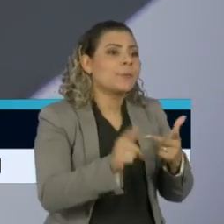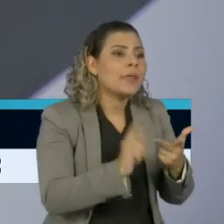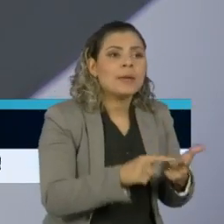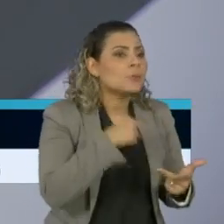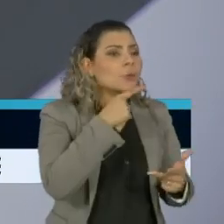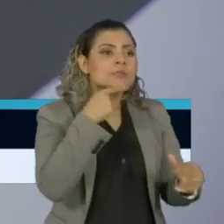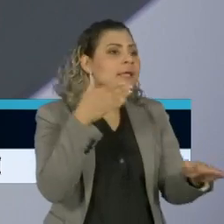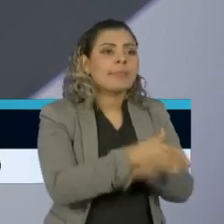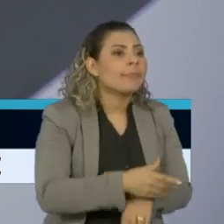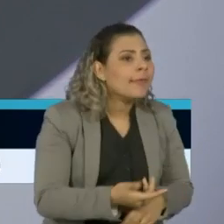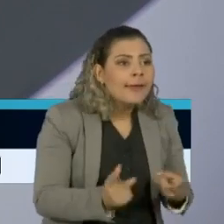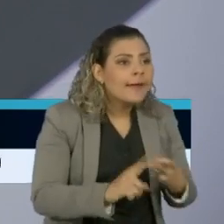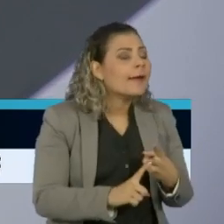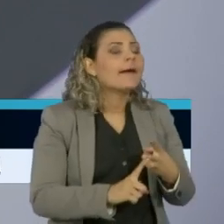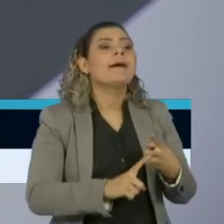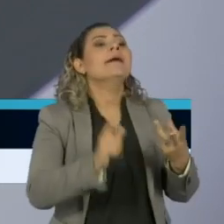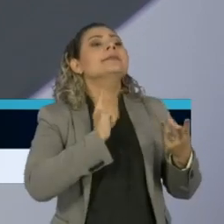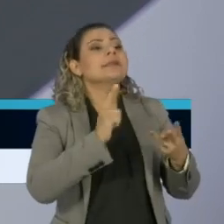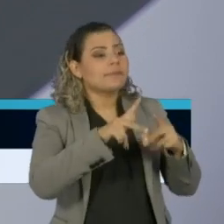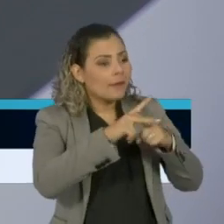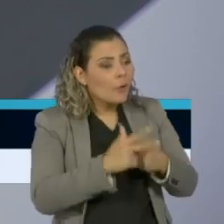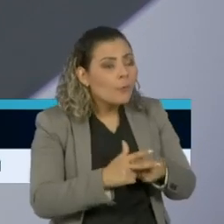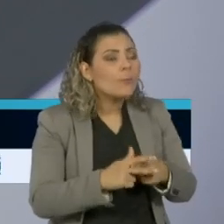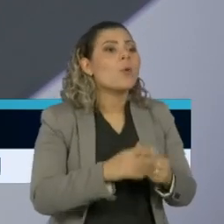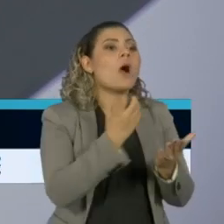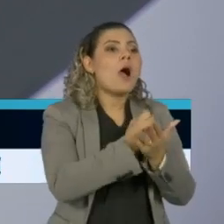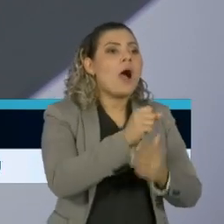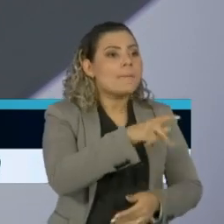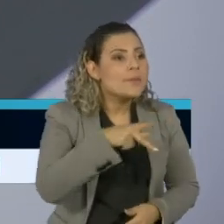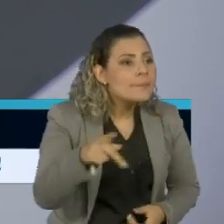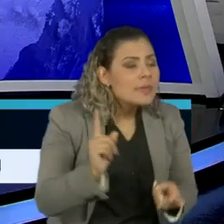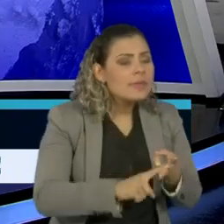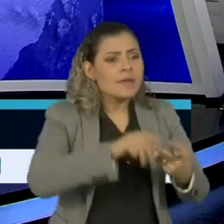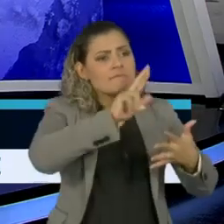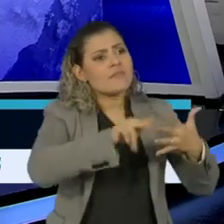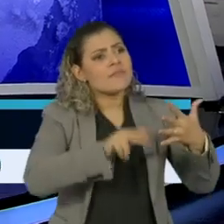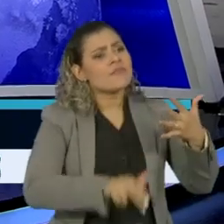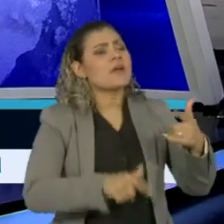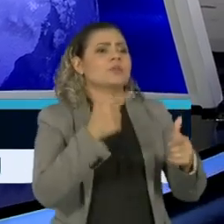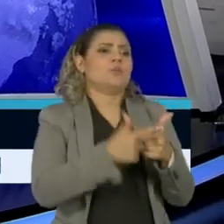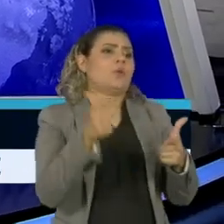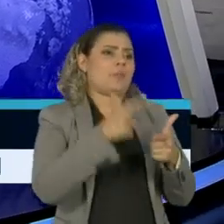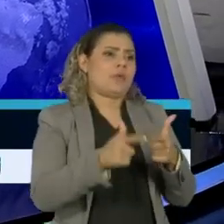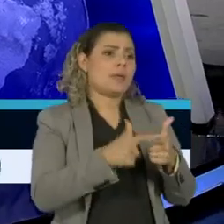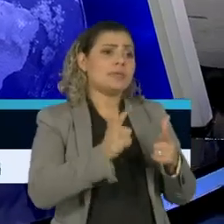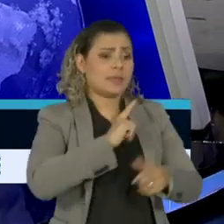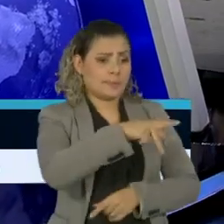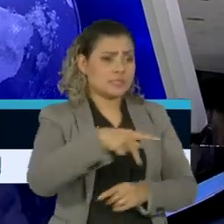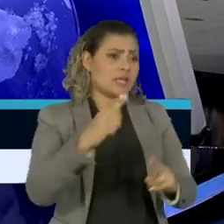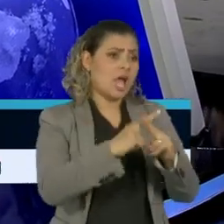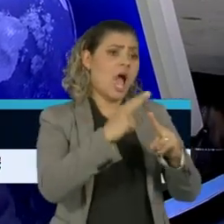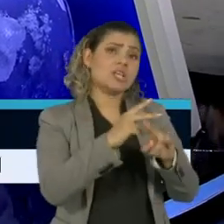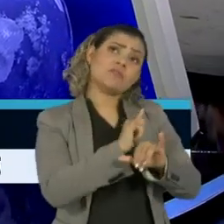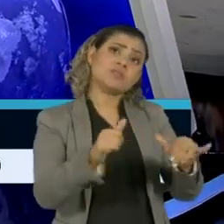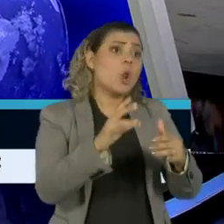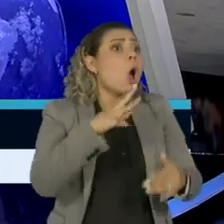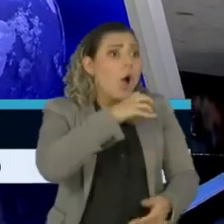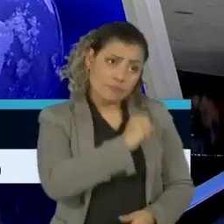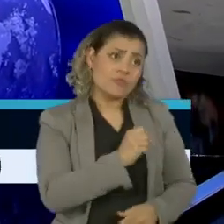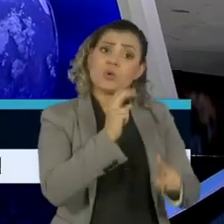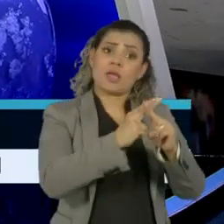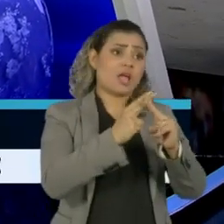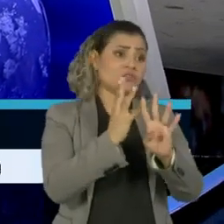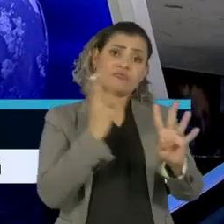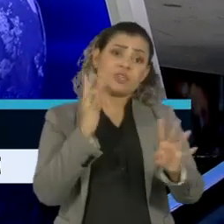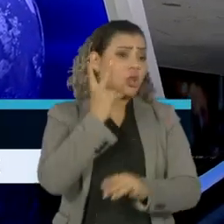conseguiu entrar no aplicativo, aí arrumaram o aplicativo, são tantos obstáculos. E aí você tem o presidente da Caixa dizendo, pô, claro, a Caixa sempre tem